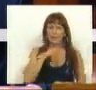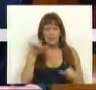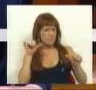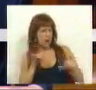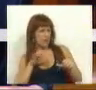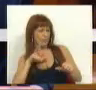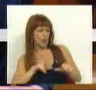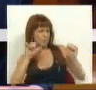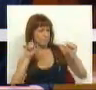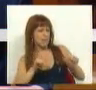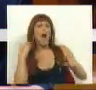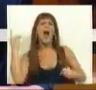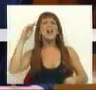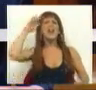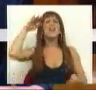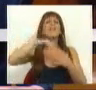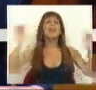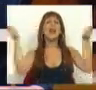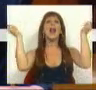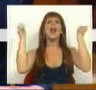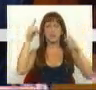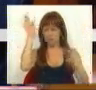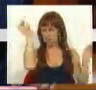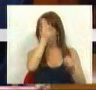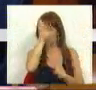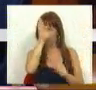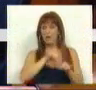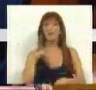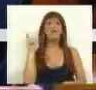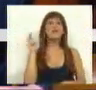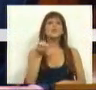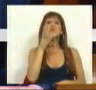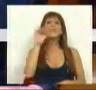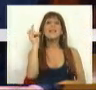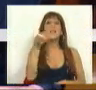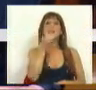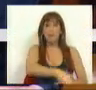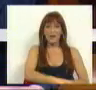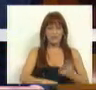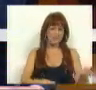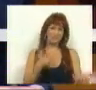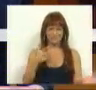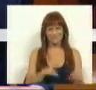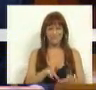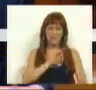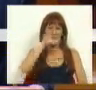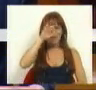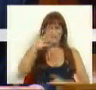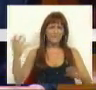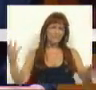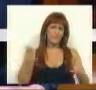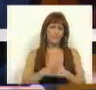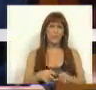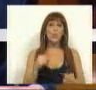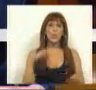mal do país, alguém inventou o slogan enganador da década perdida. A verdade, Sr. Ministro, é que